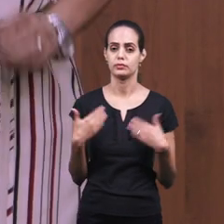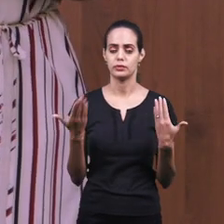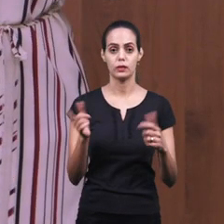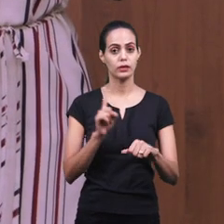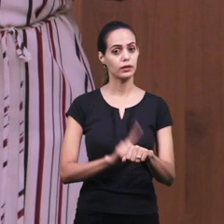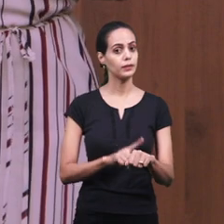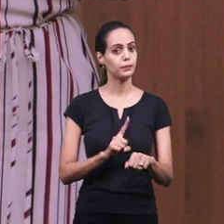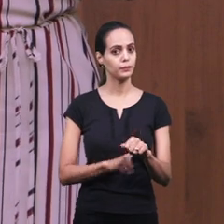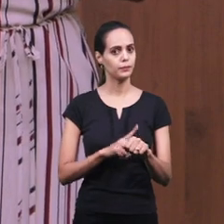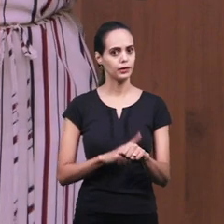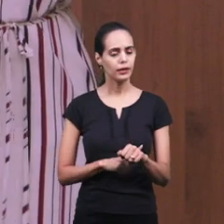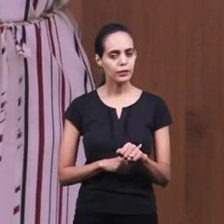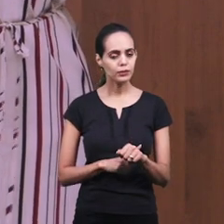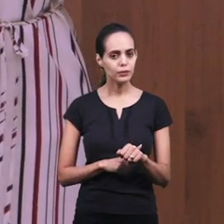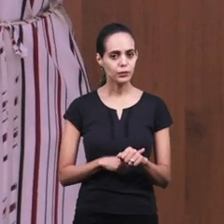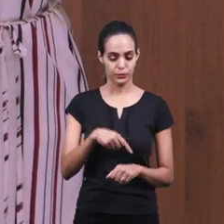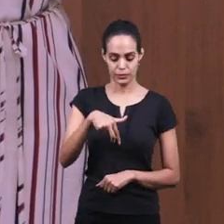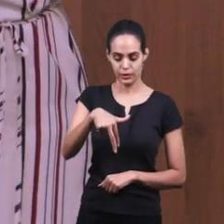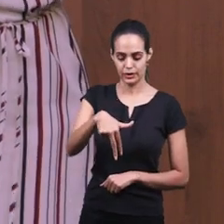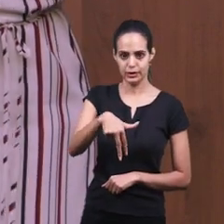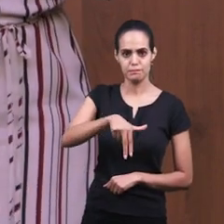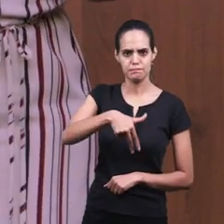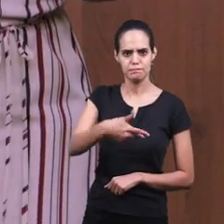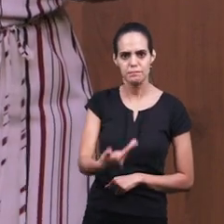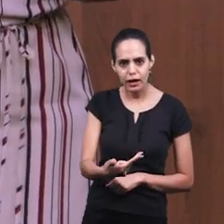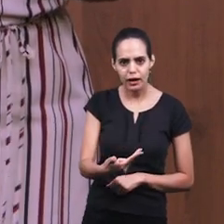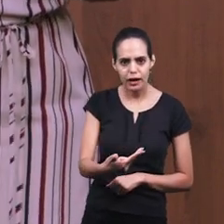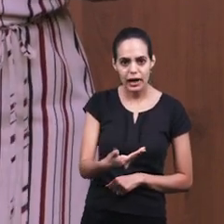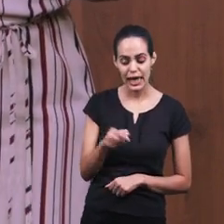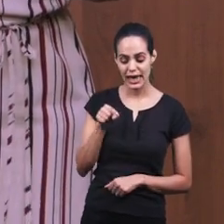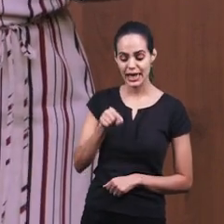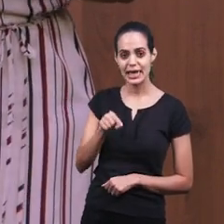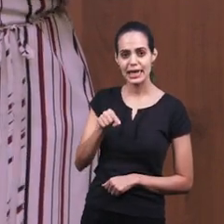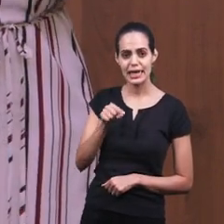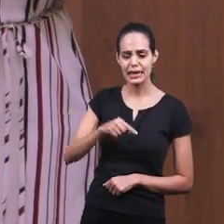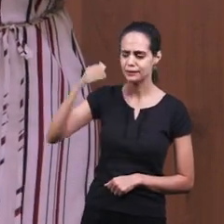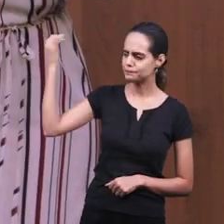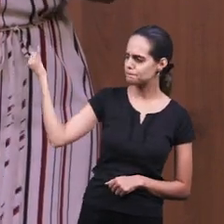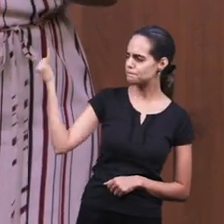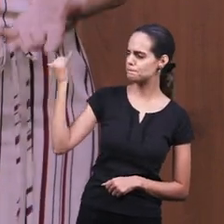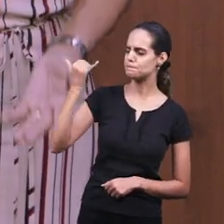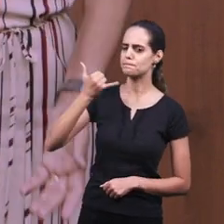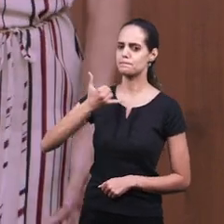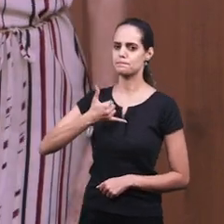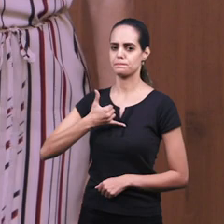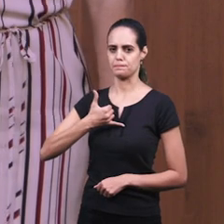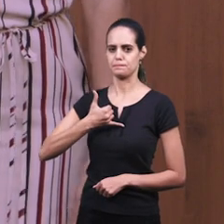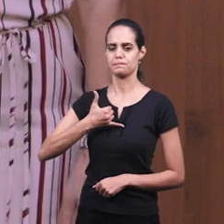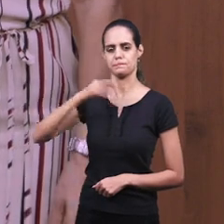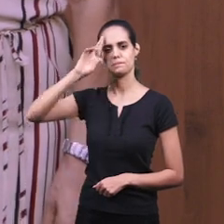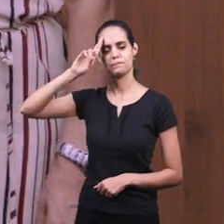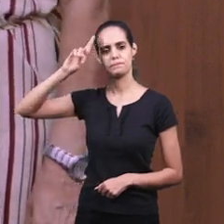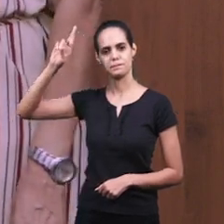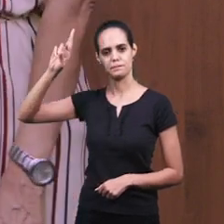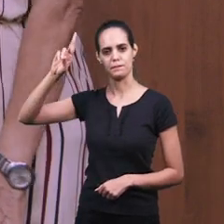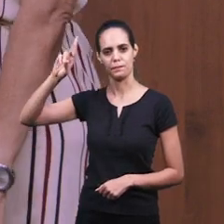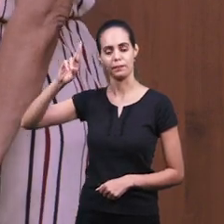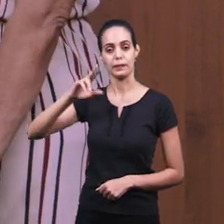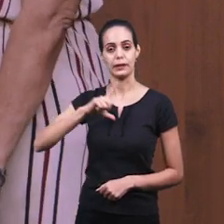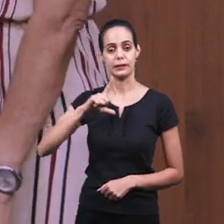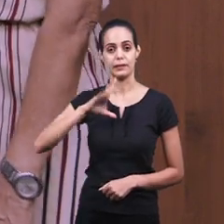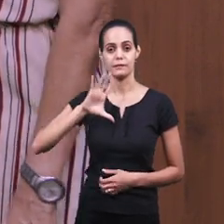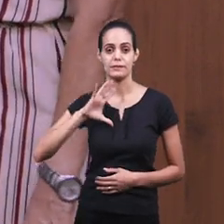hora Saulo ouviu a voz do Senhor E Saulo foi salvo por